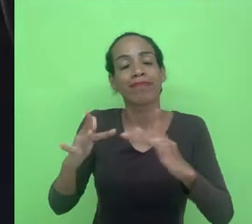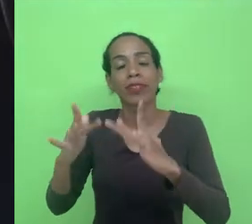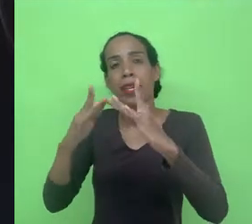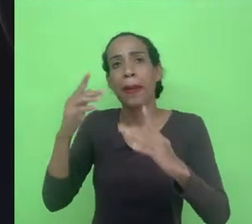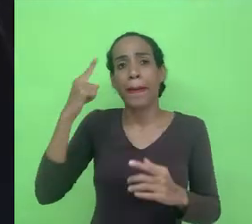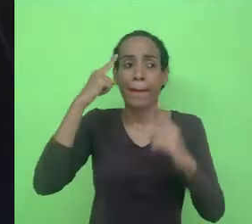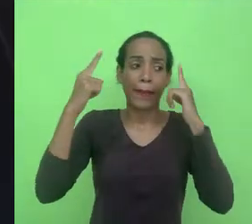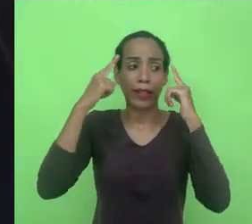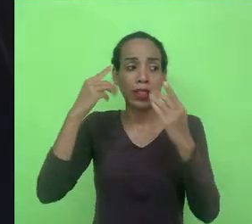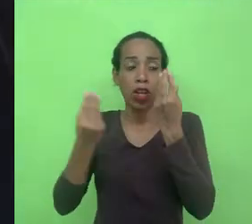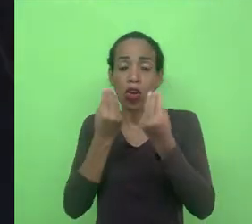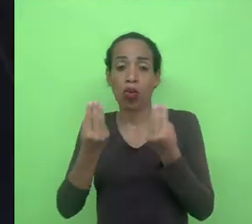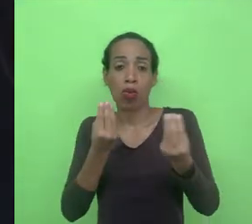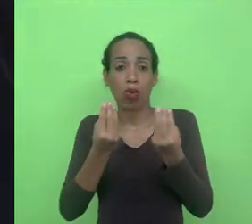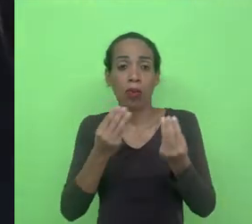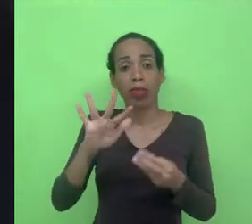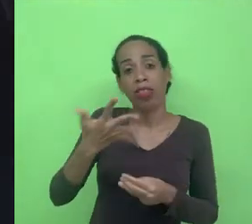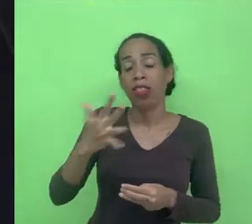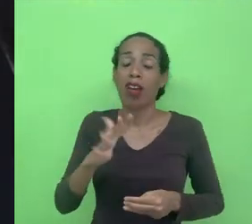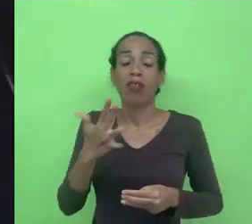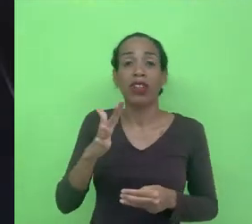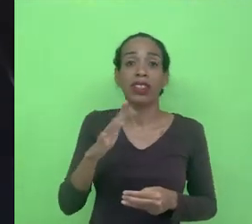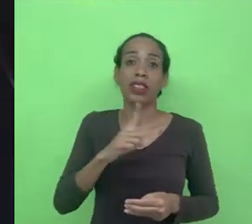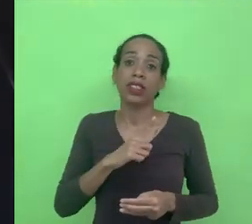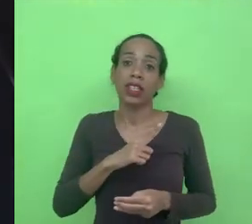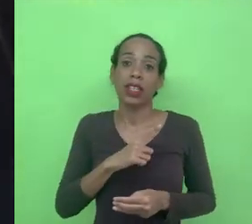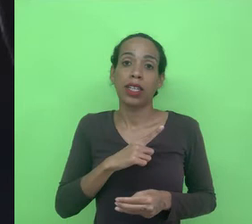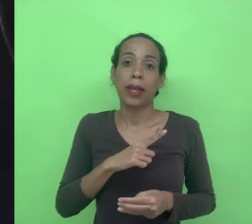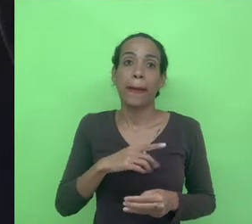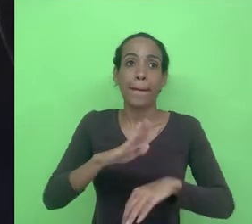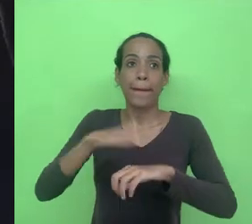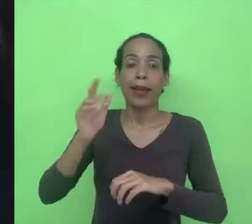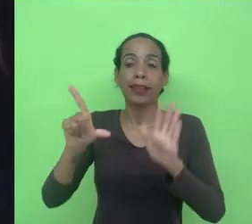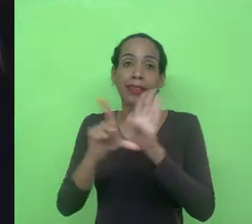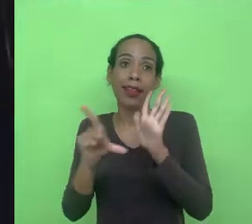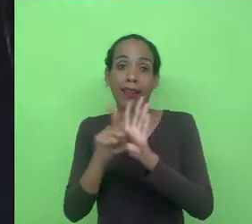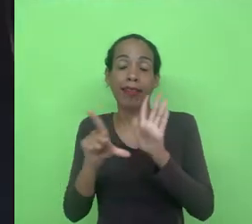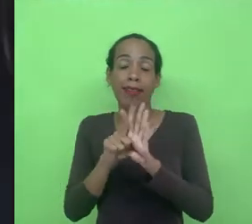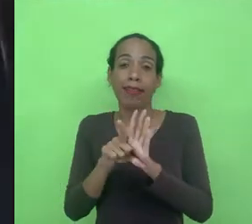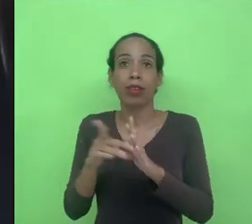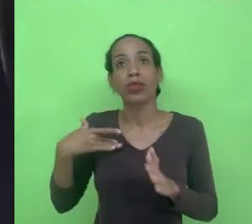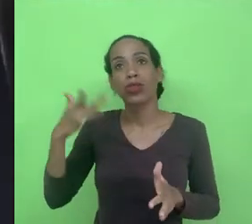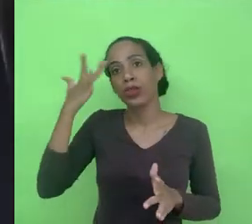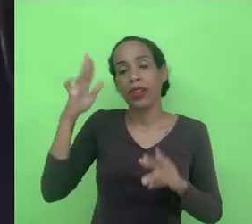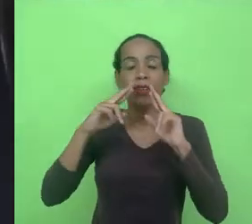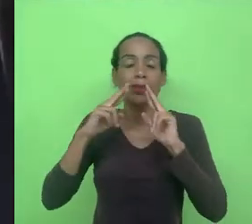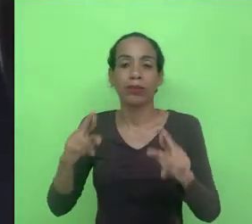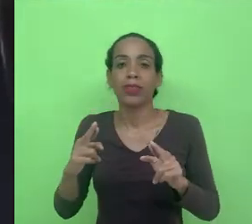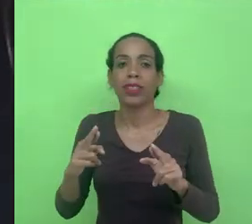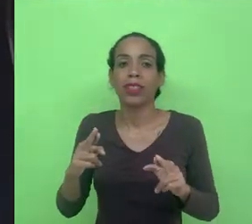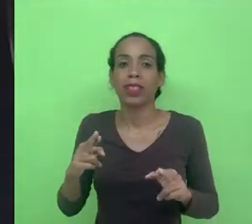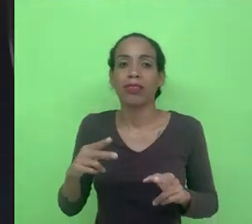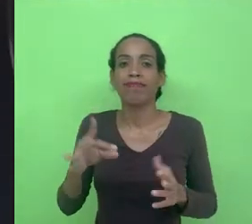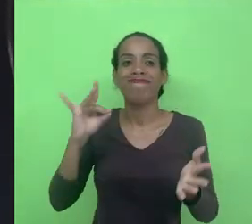lidar com isso que talvez sejam mais do que leis eu não sei responder essa pergunta realmente